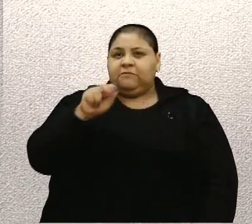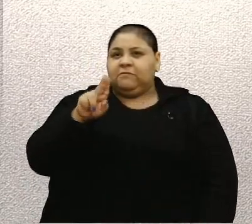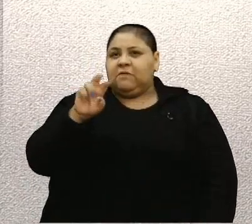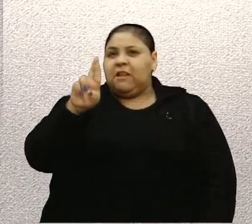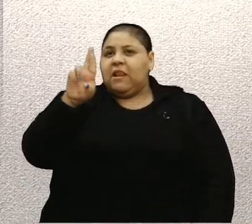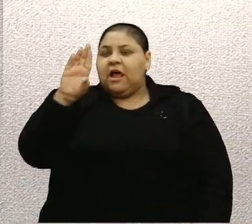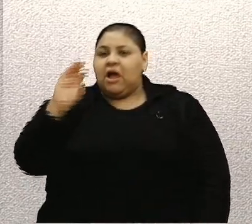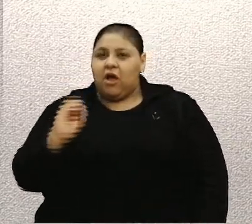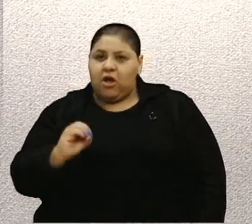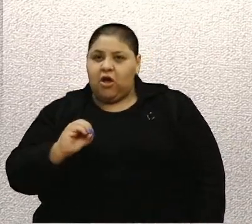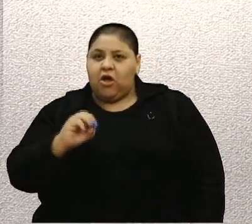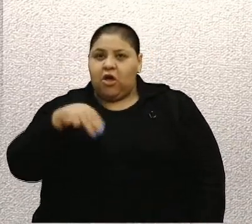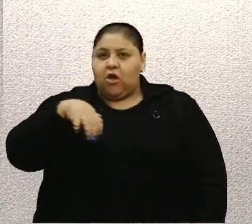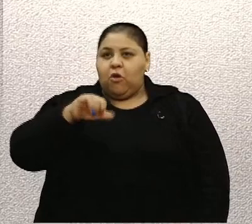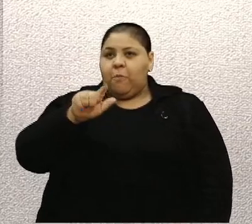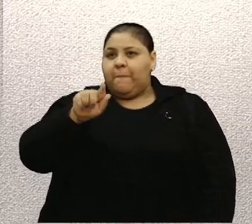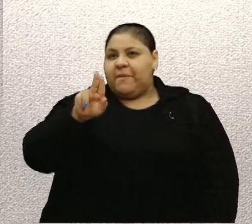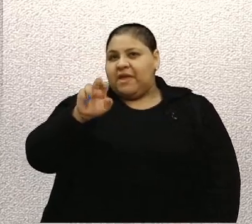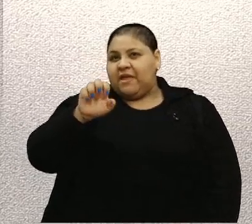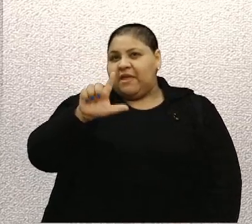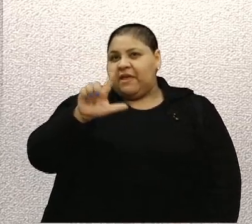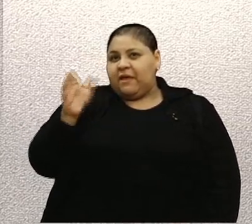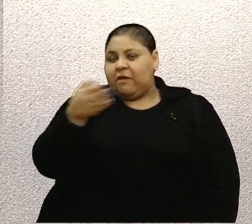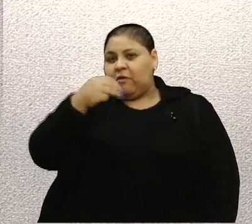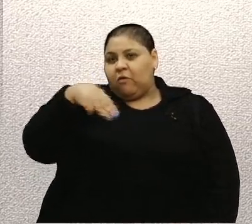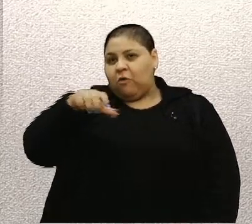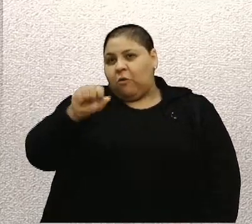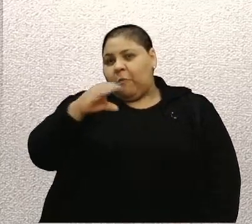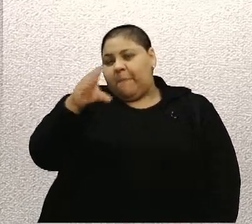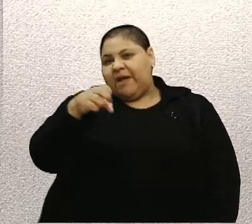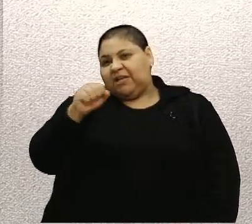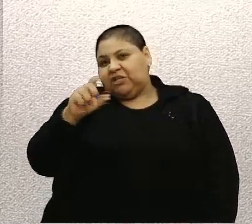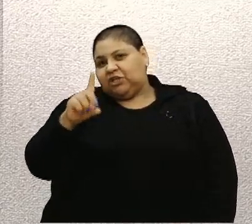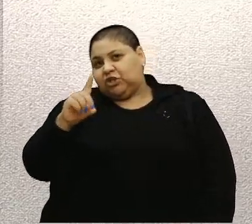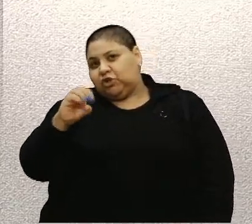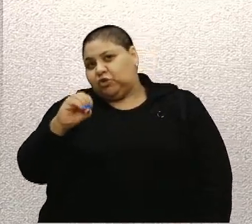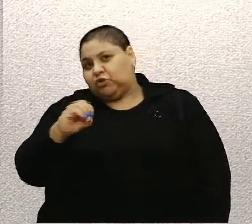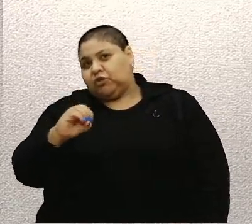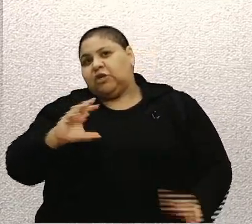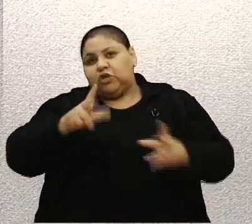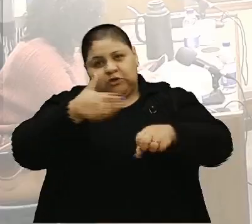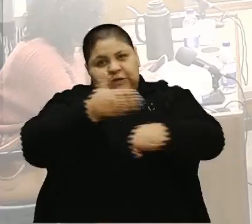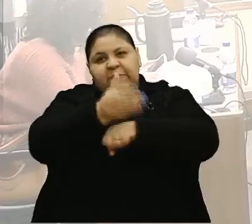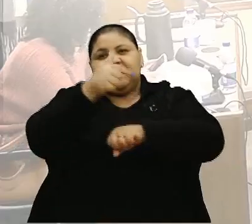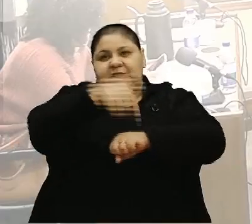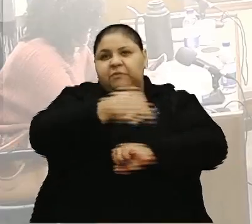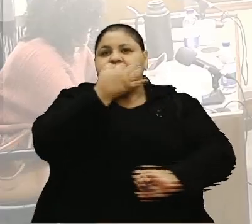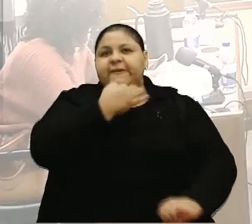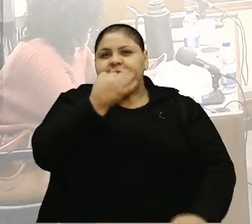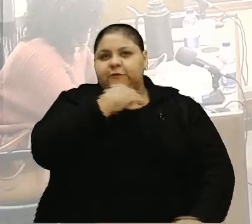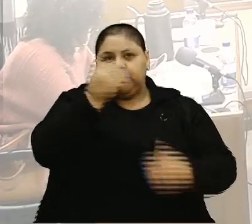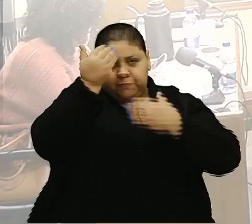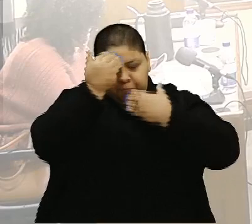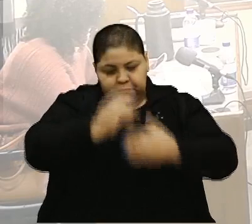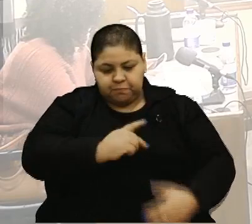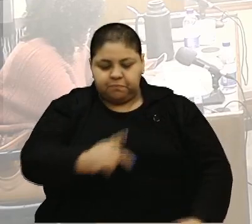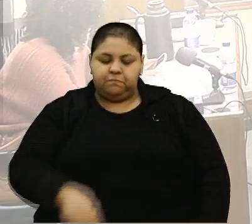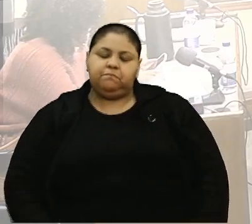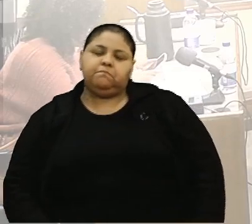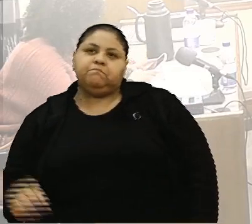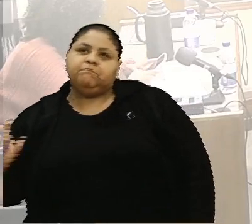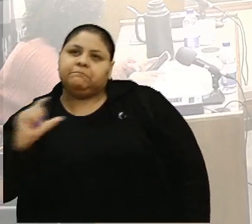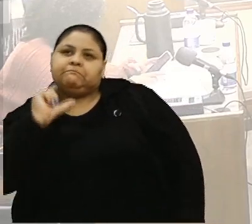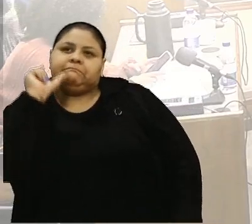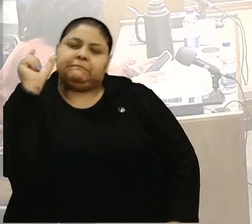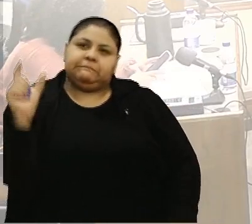Oxum e o Miguel Machado e a todos os adeptos do município. Obrigado, presidente. Com a palavra,